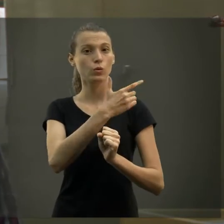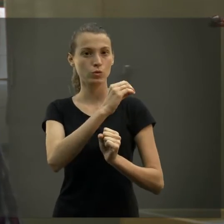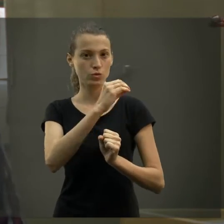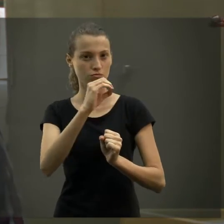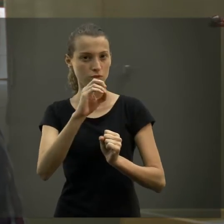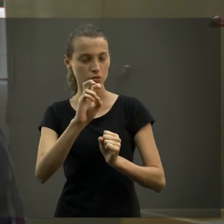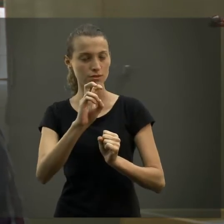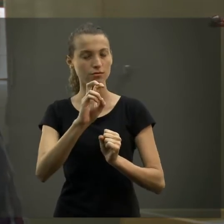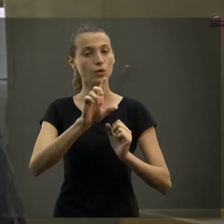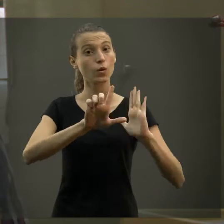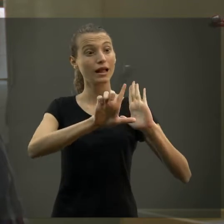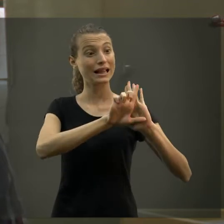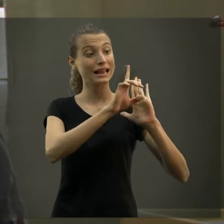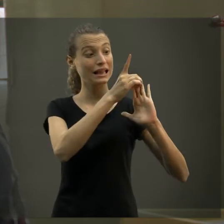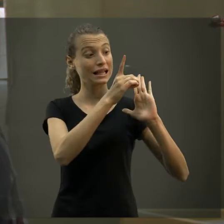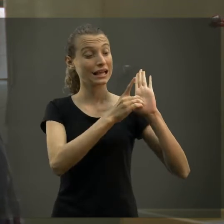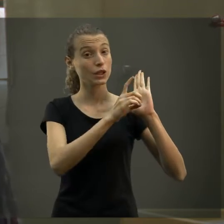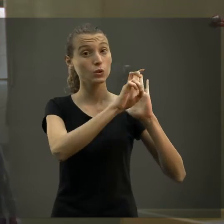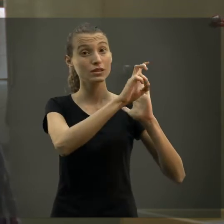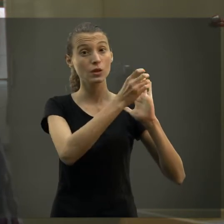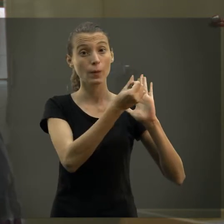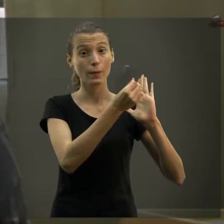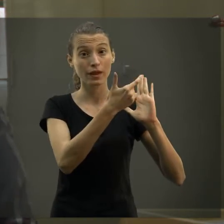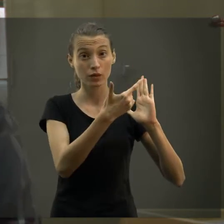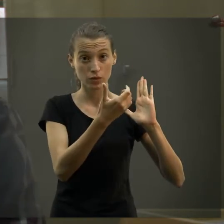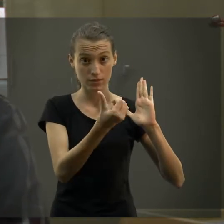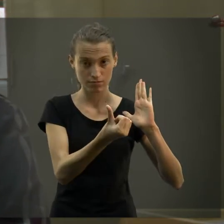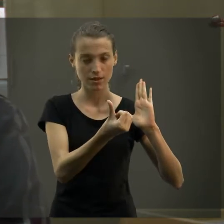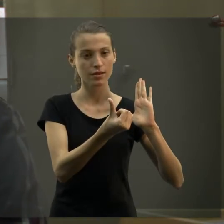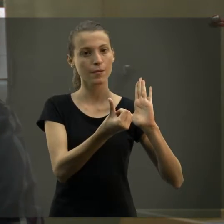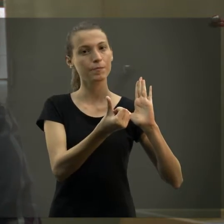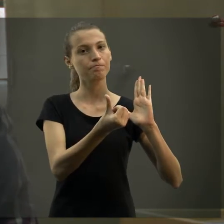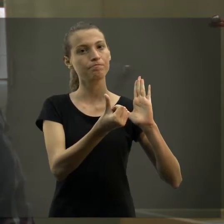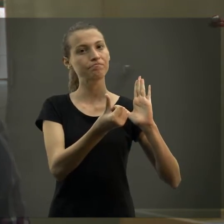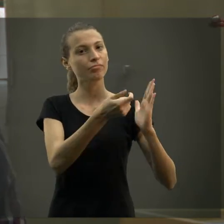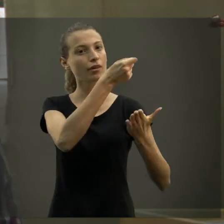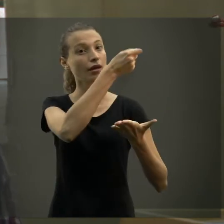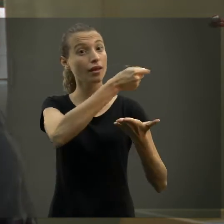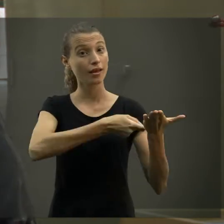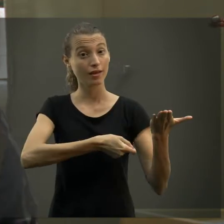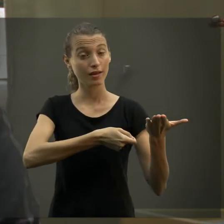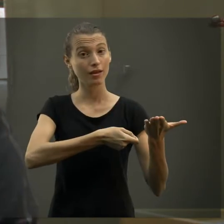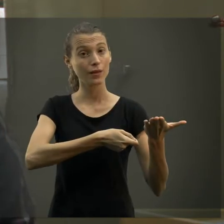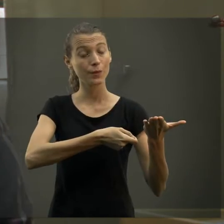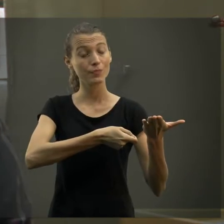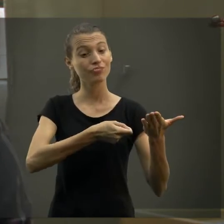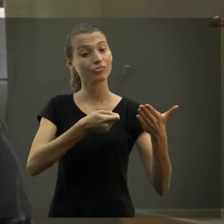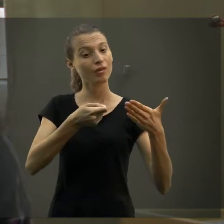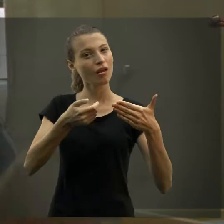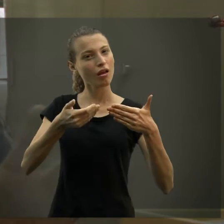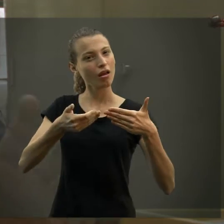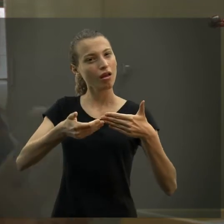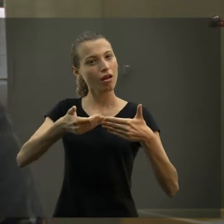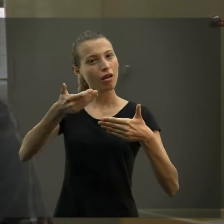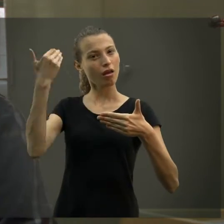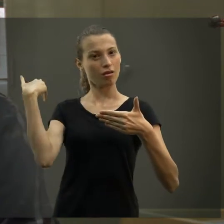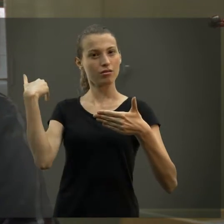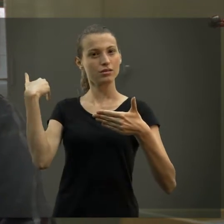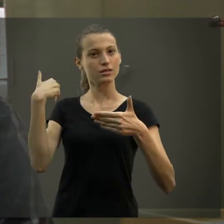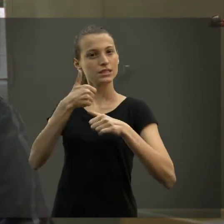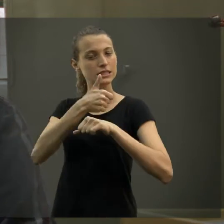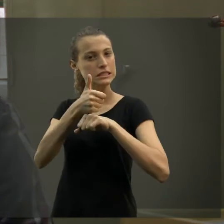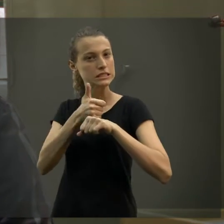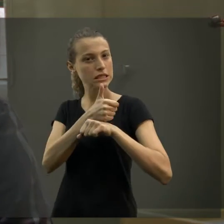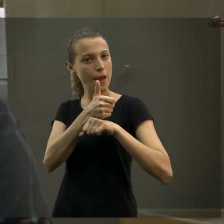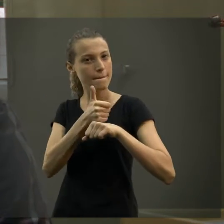doutorado, ela centra-se nesse terceiro movimento, que são os cursos de especialização lá do Censo. A profissão passou a ter duas designações,